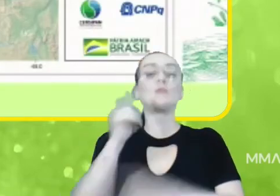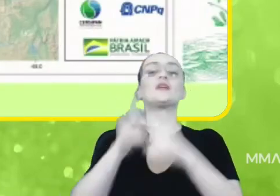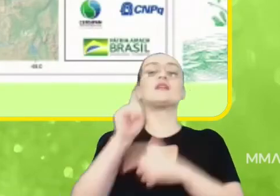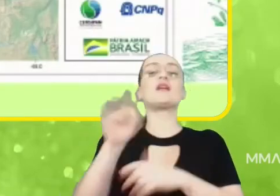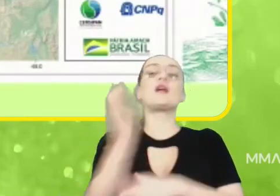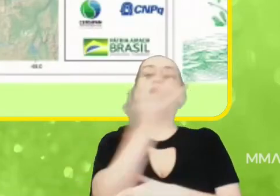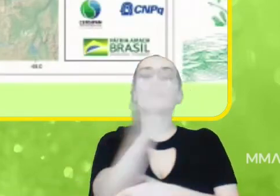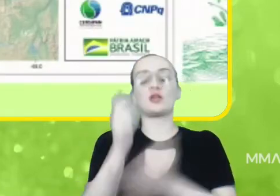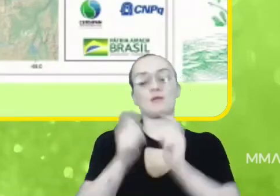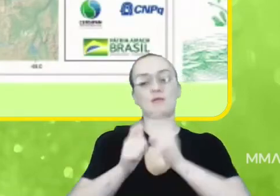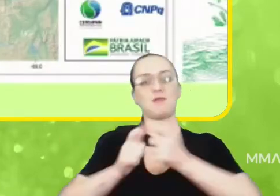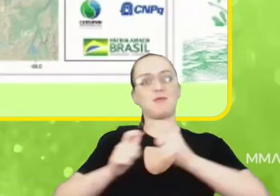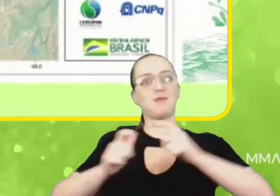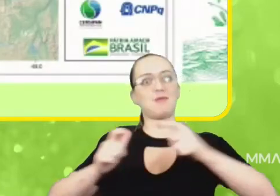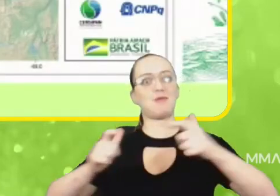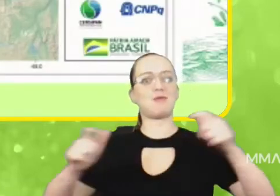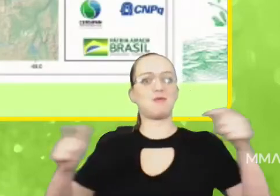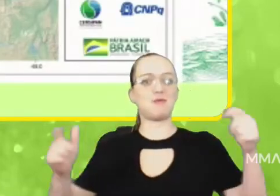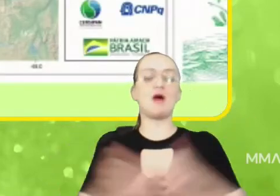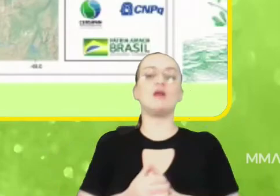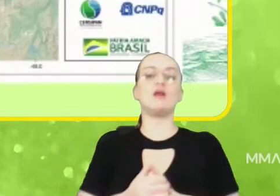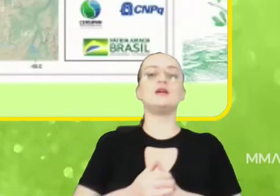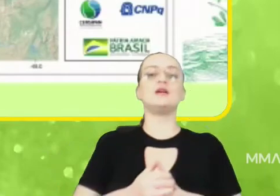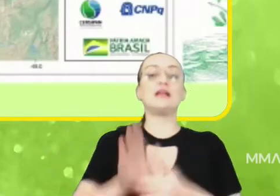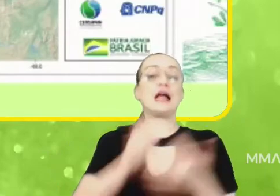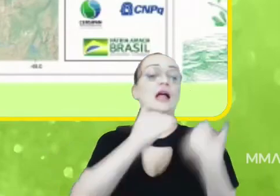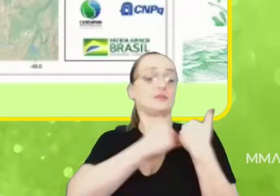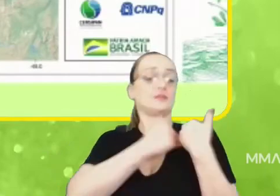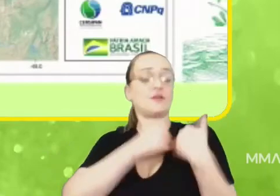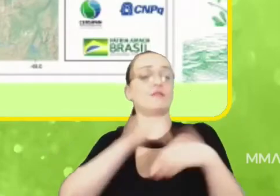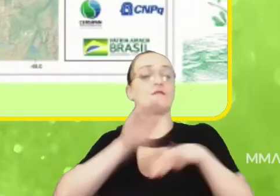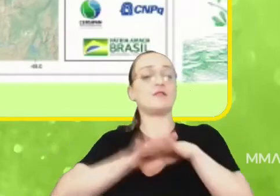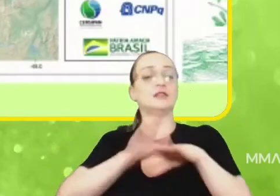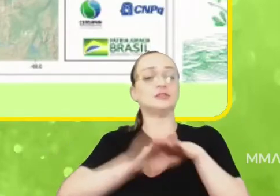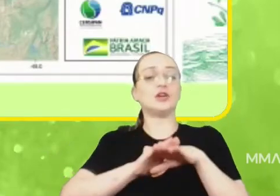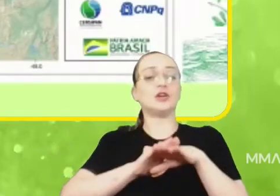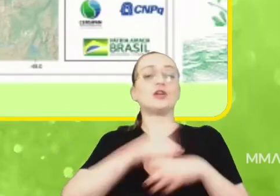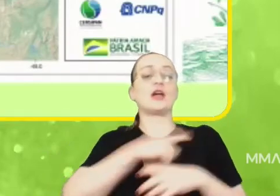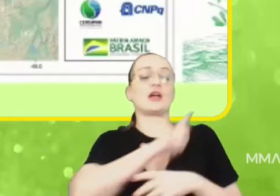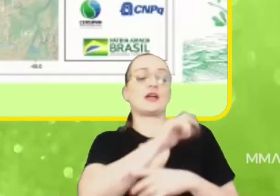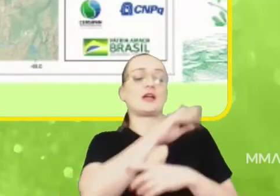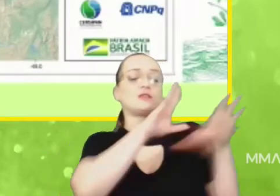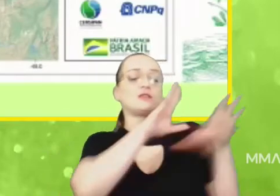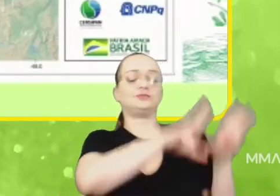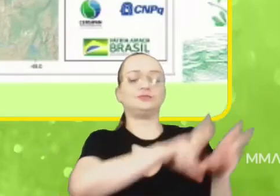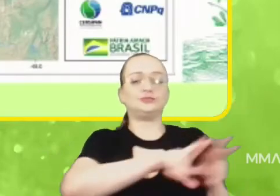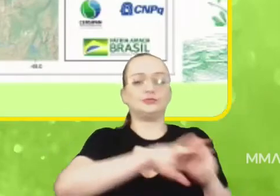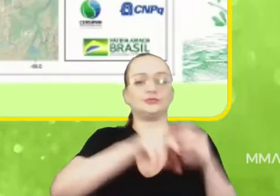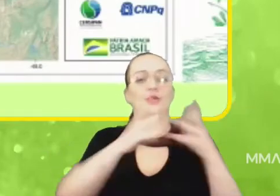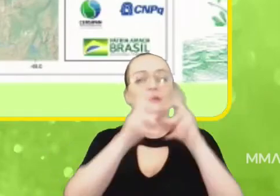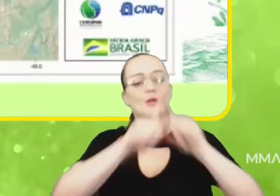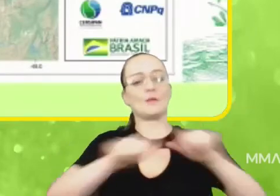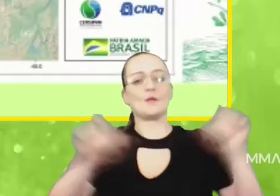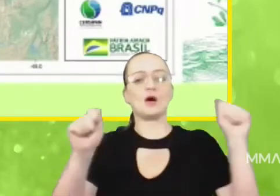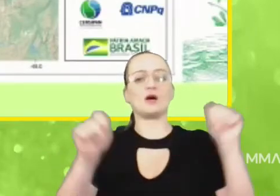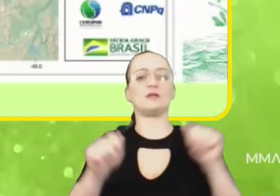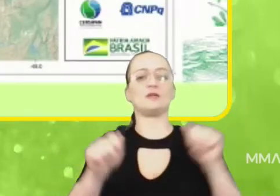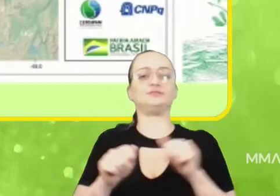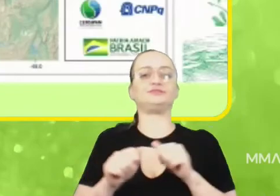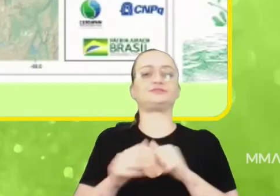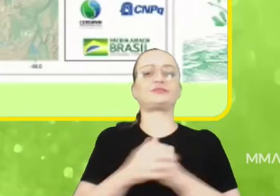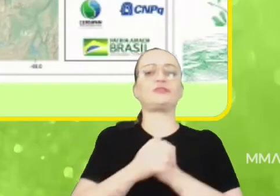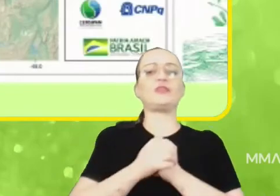crescimento, elas têm um papel de fazer remoção de gases de efeito estufa, já que a gente está aqui